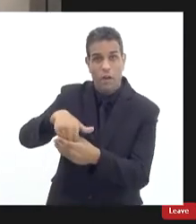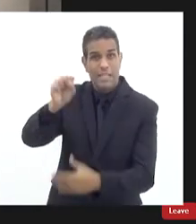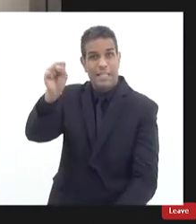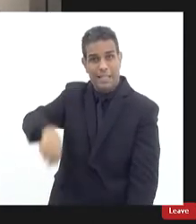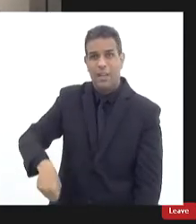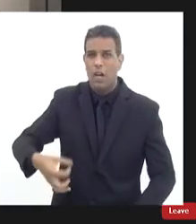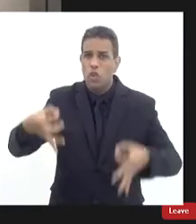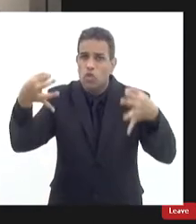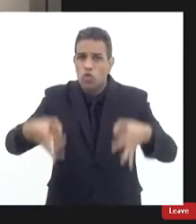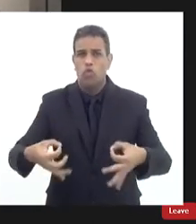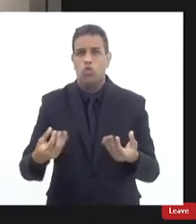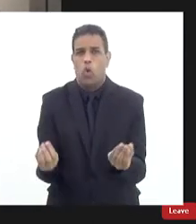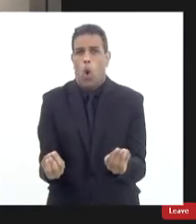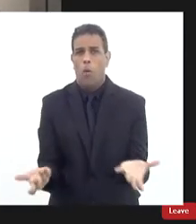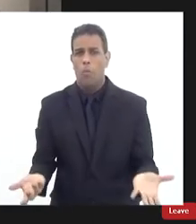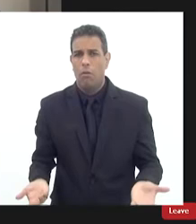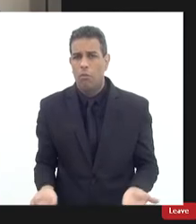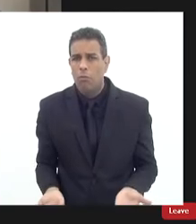porque é justo gente